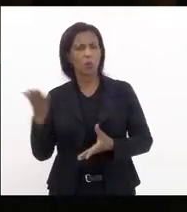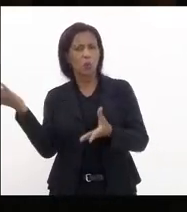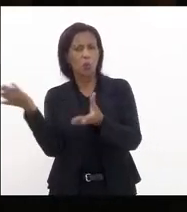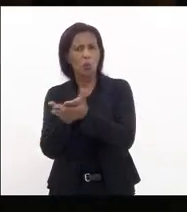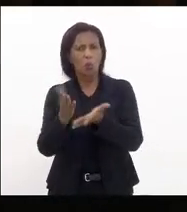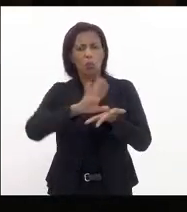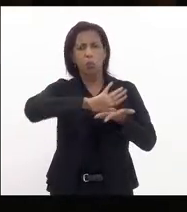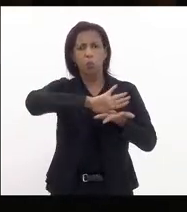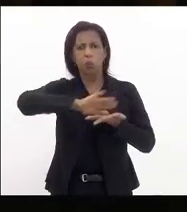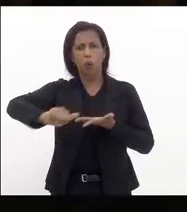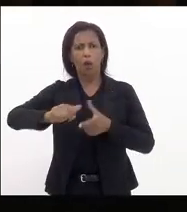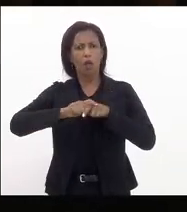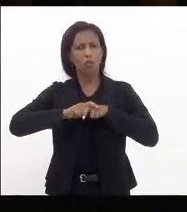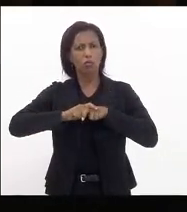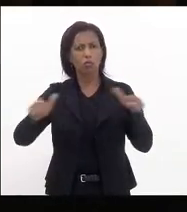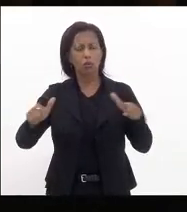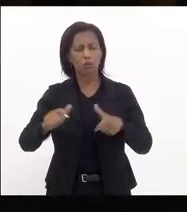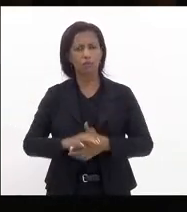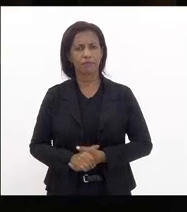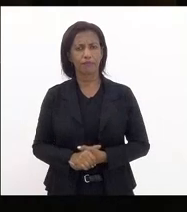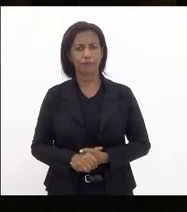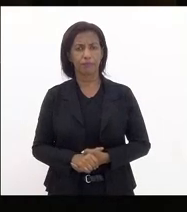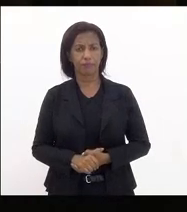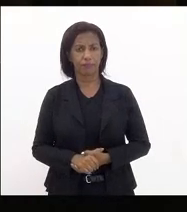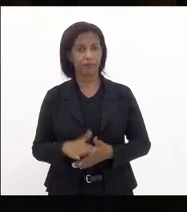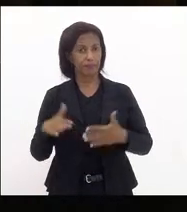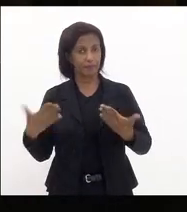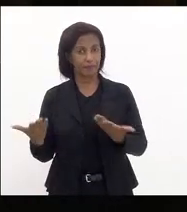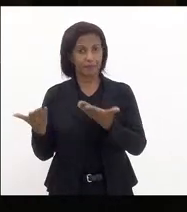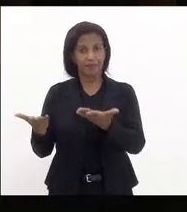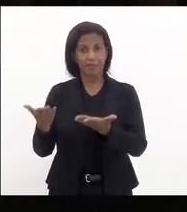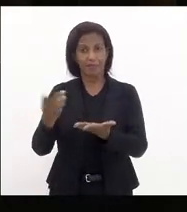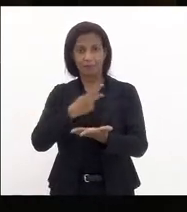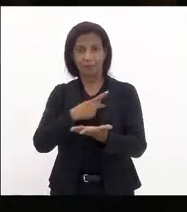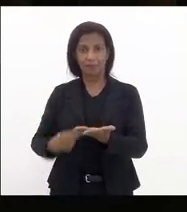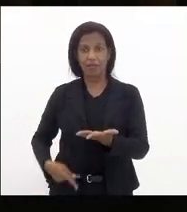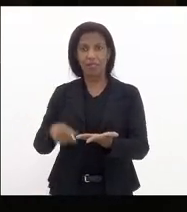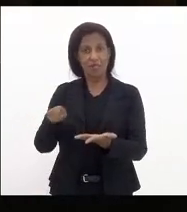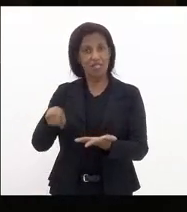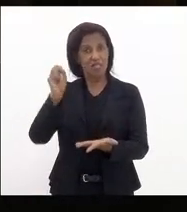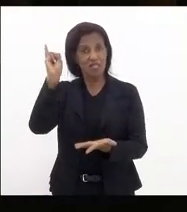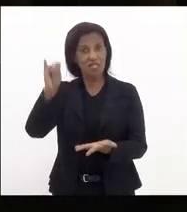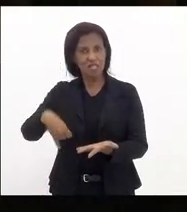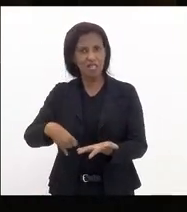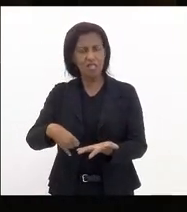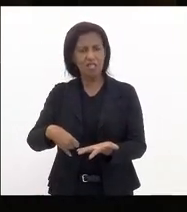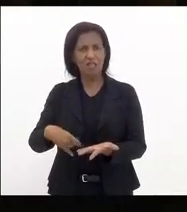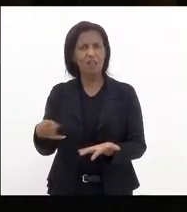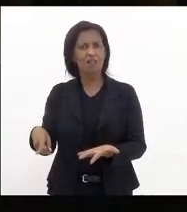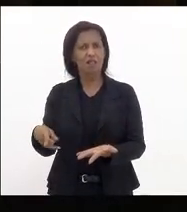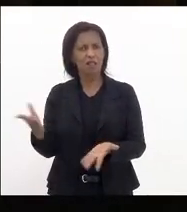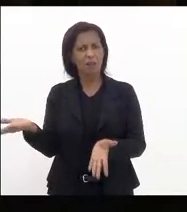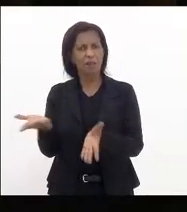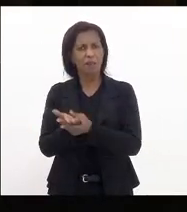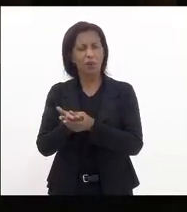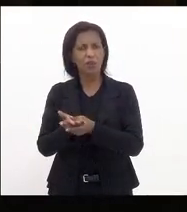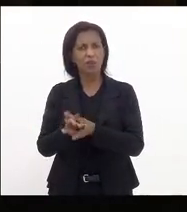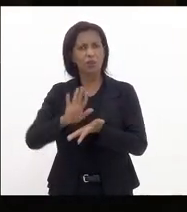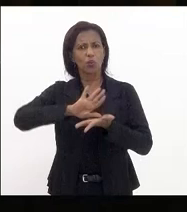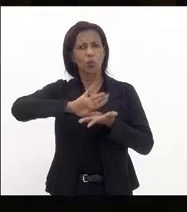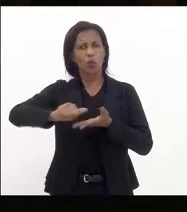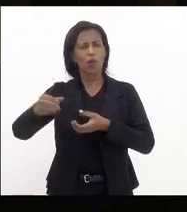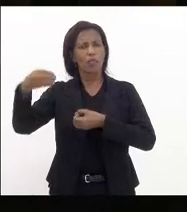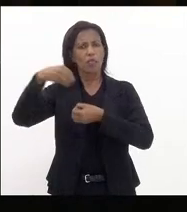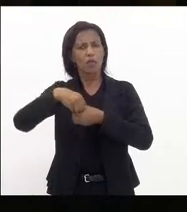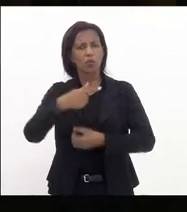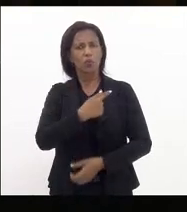corrupção enorme e aí senhora presidenta isso sim é processo de corrupção dentro